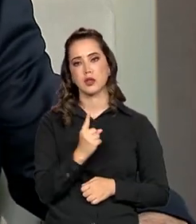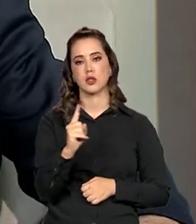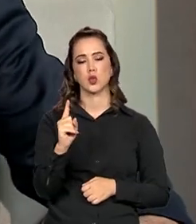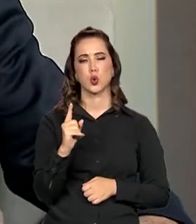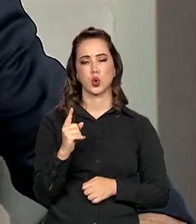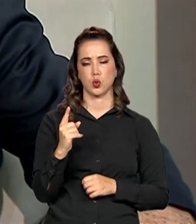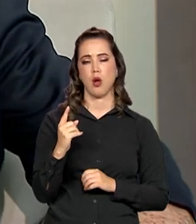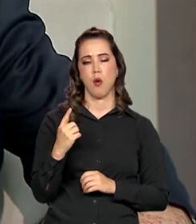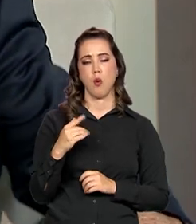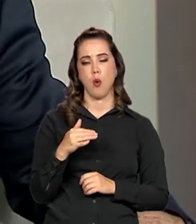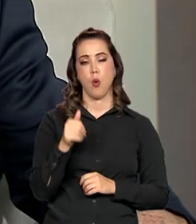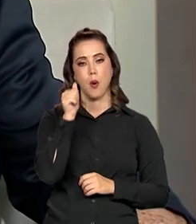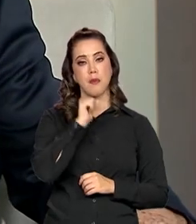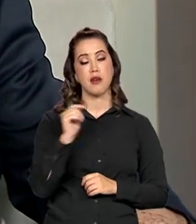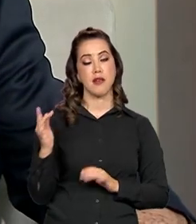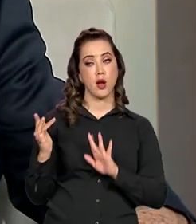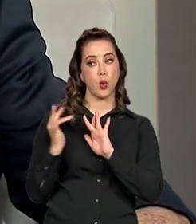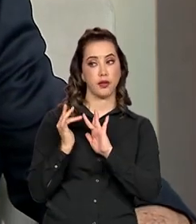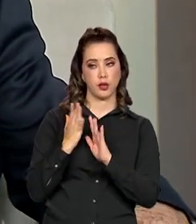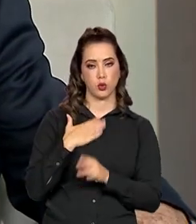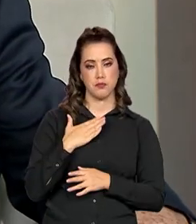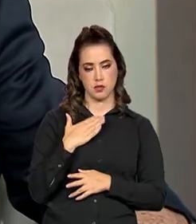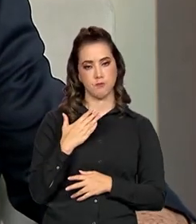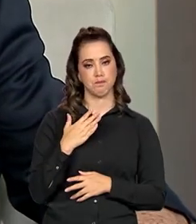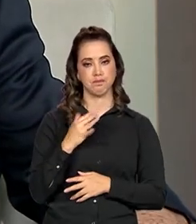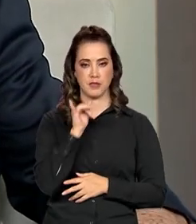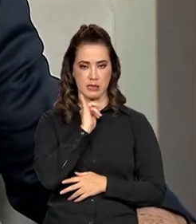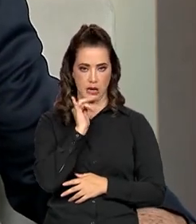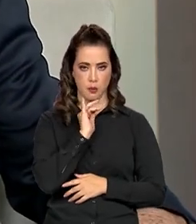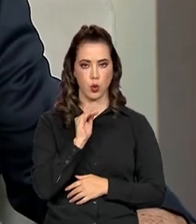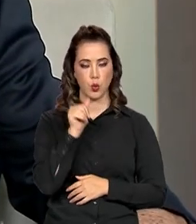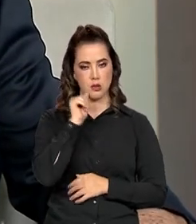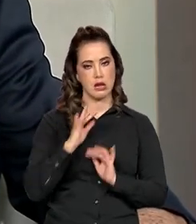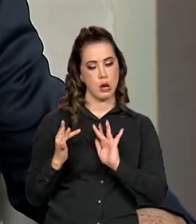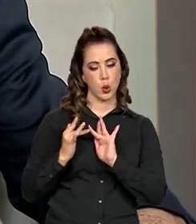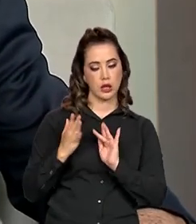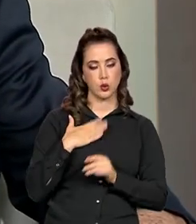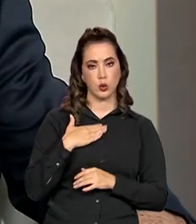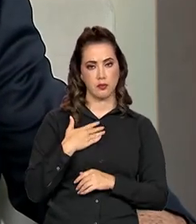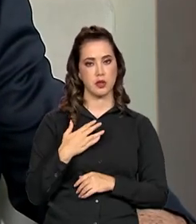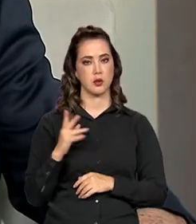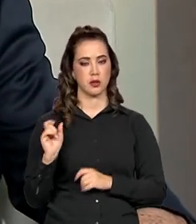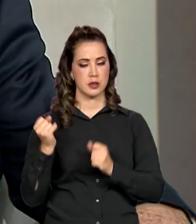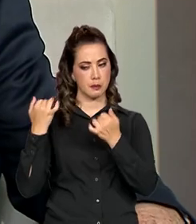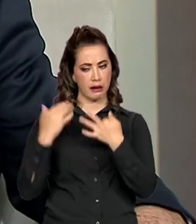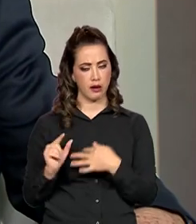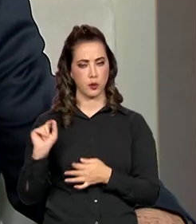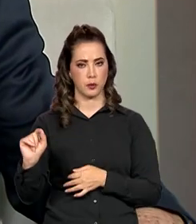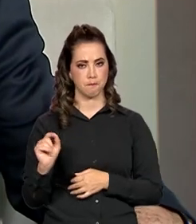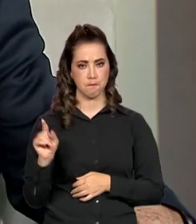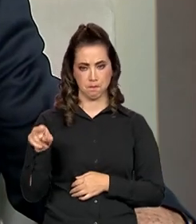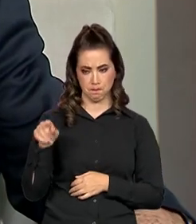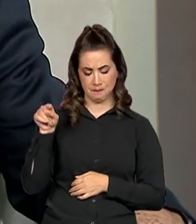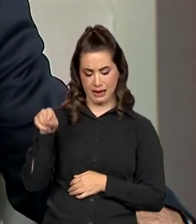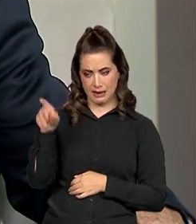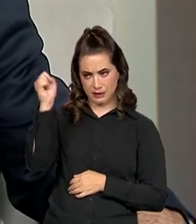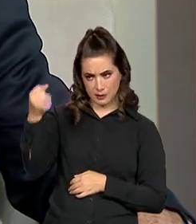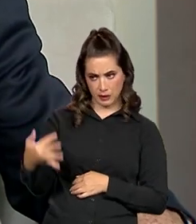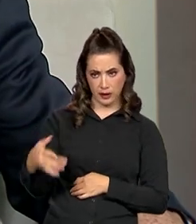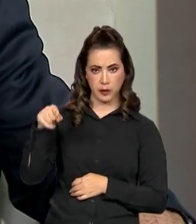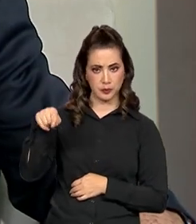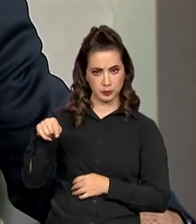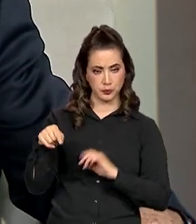contato comigo, várias pessoas entraram, fazendo o seguinte relato. Olha, eu fiz,